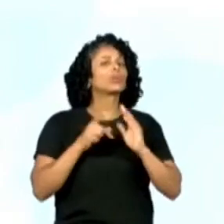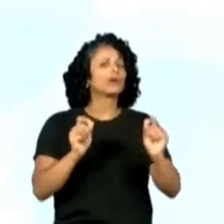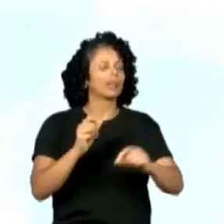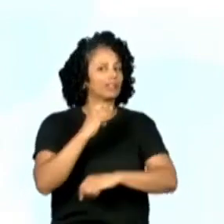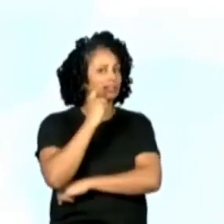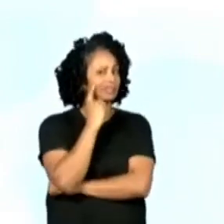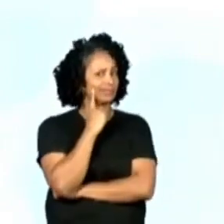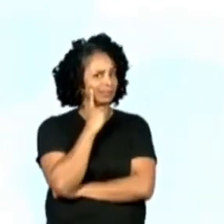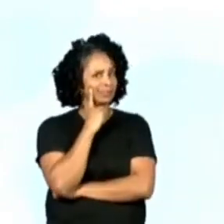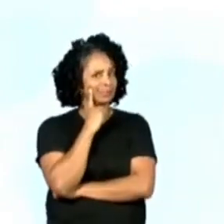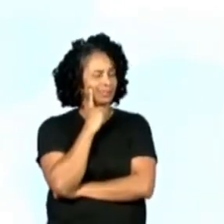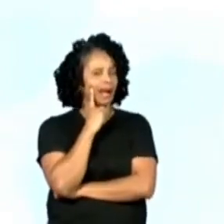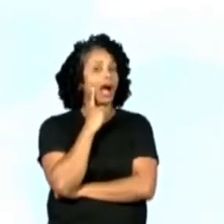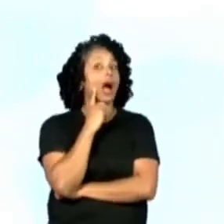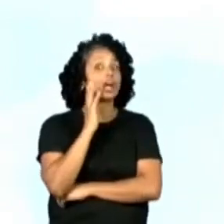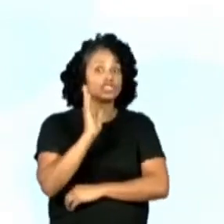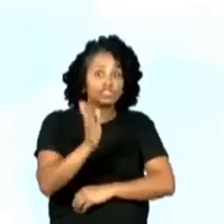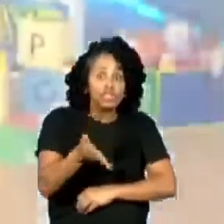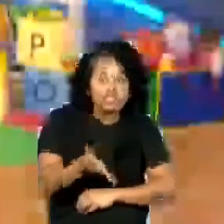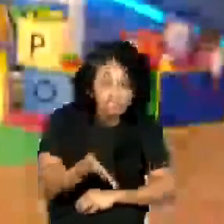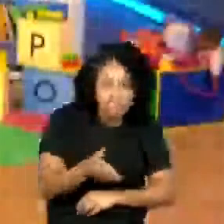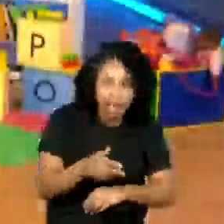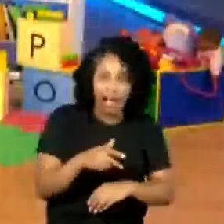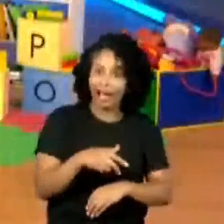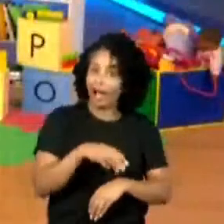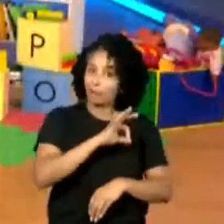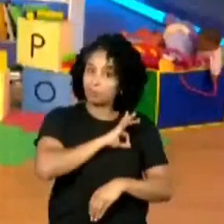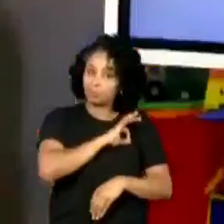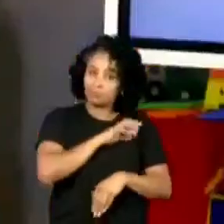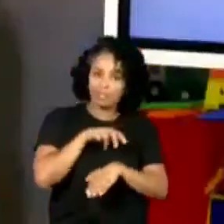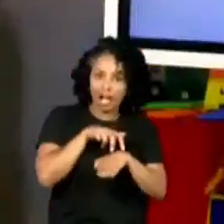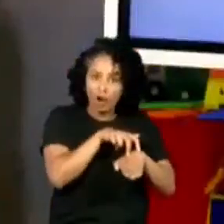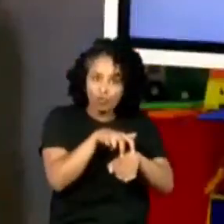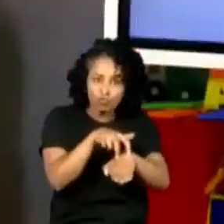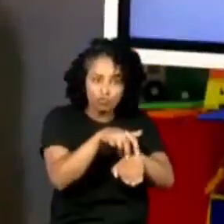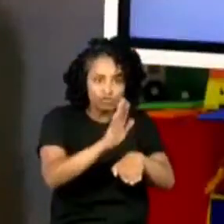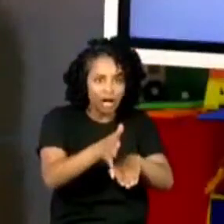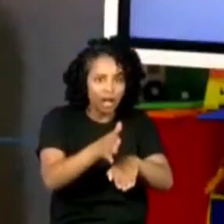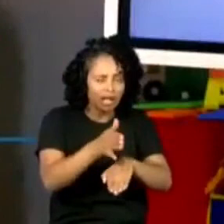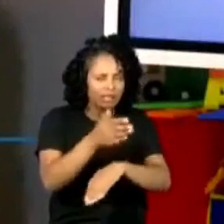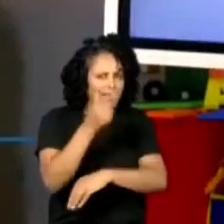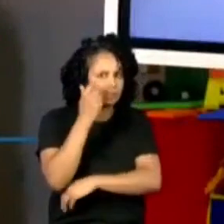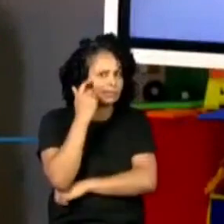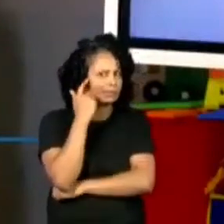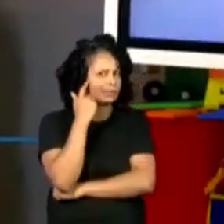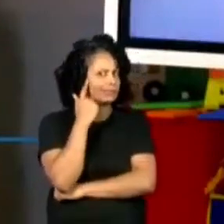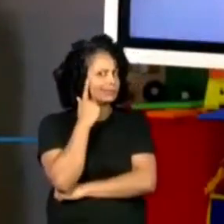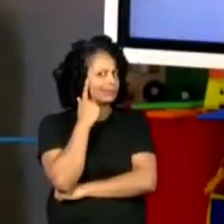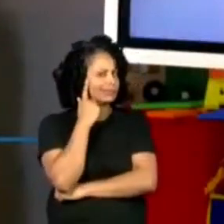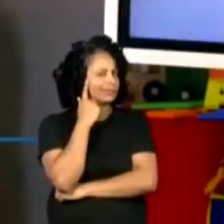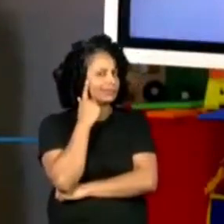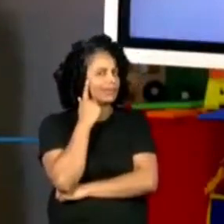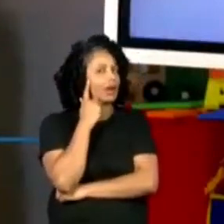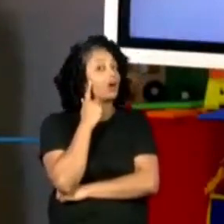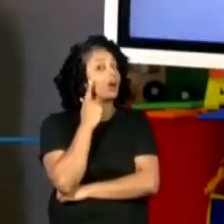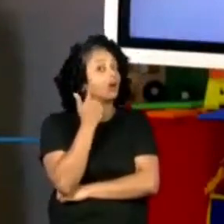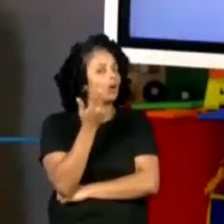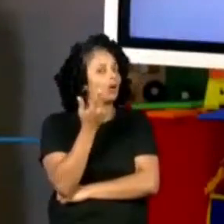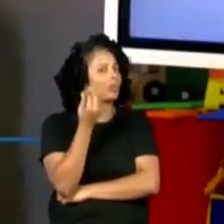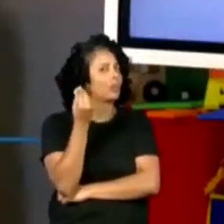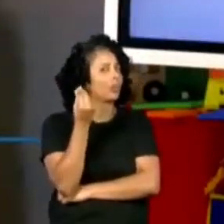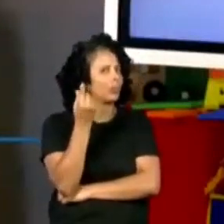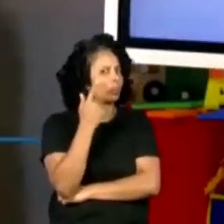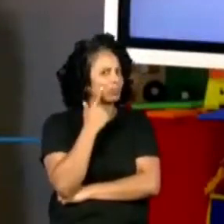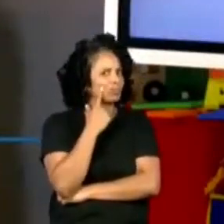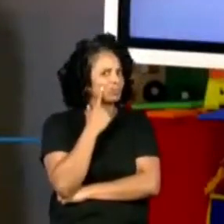que ele já andou em um carro de polícia. Então, seguinte, vamos fazer um acordo aí. Fica a história no ar